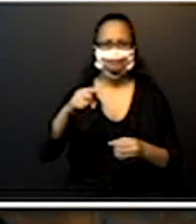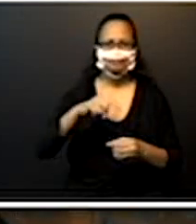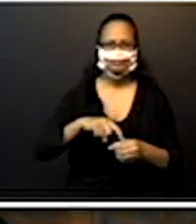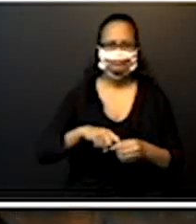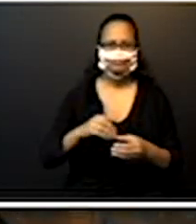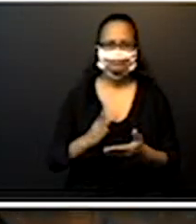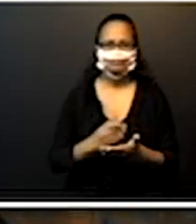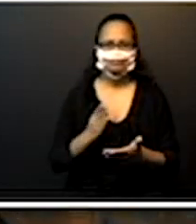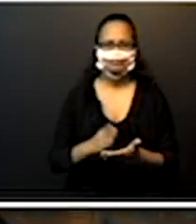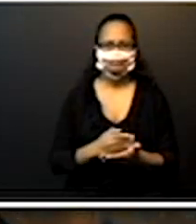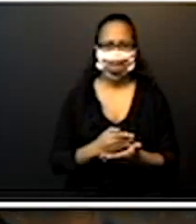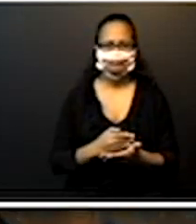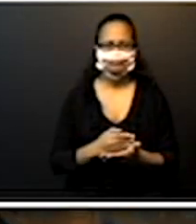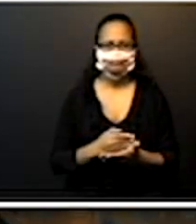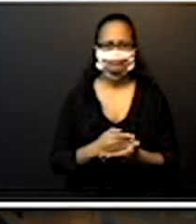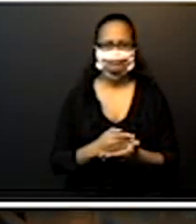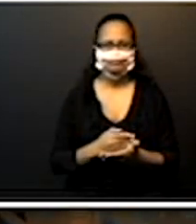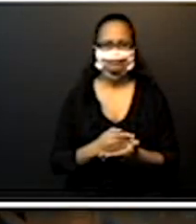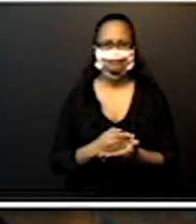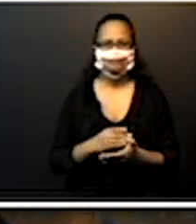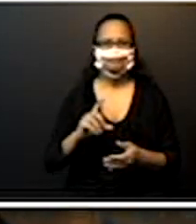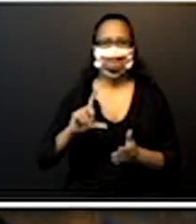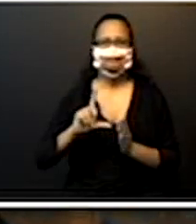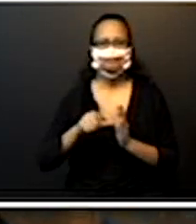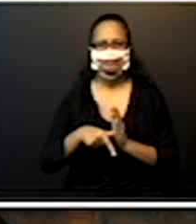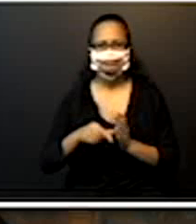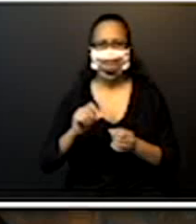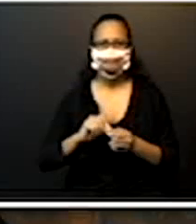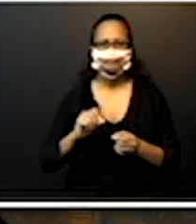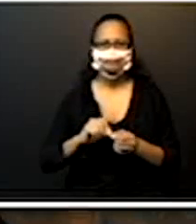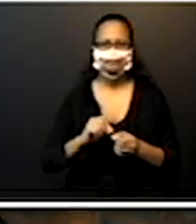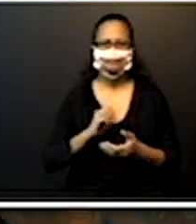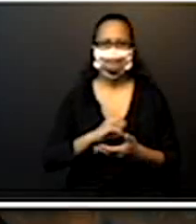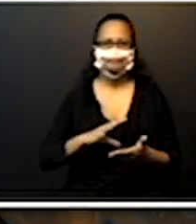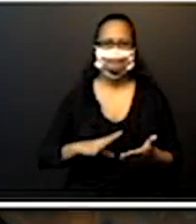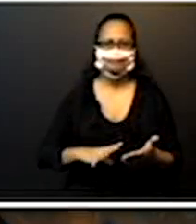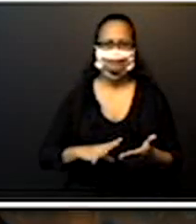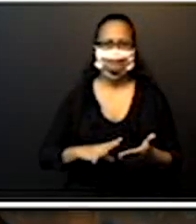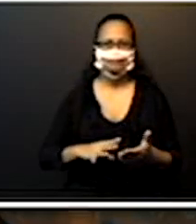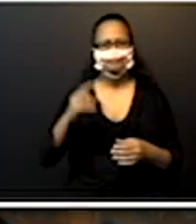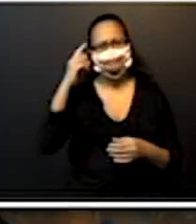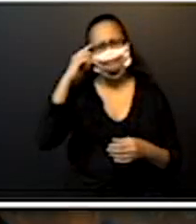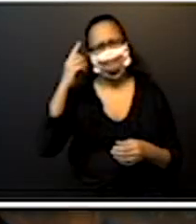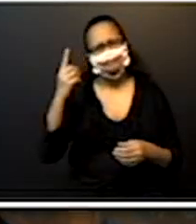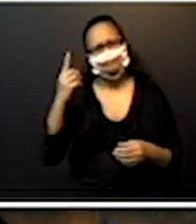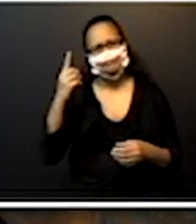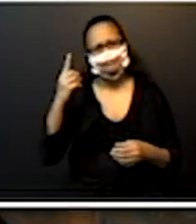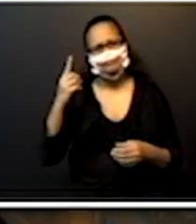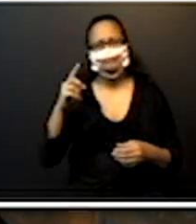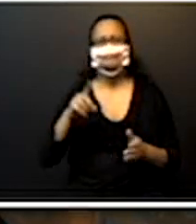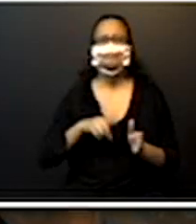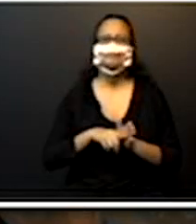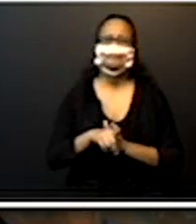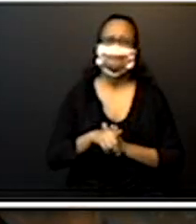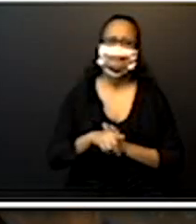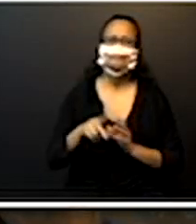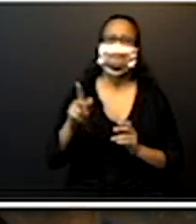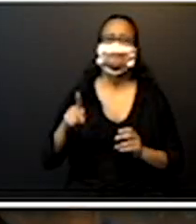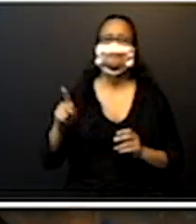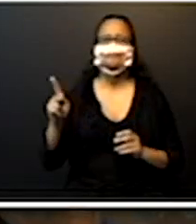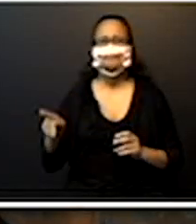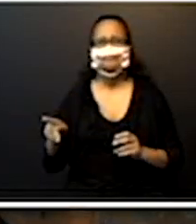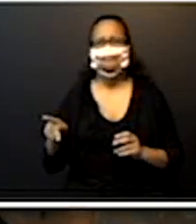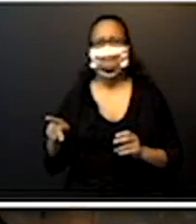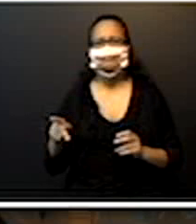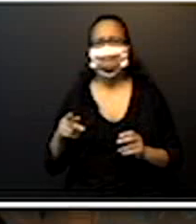atividades. Tá bom? A dúvida era, professora, na minha casa não pega, eu